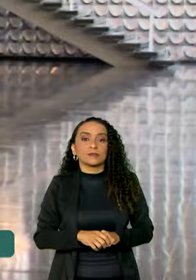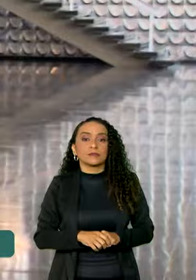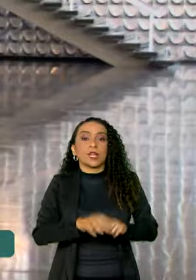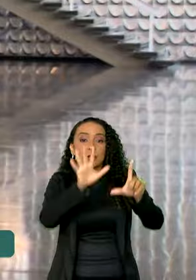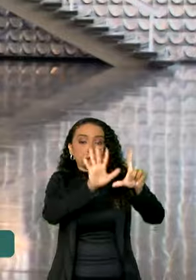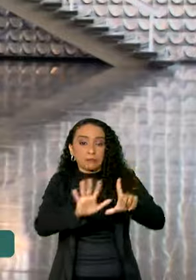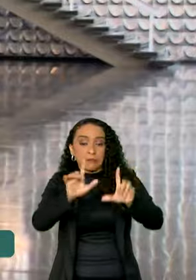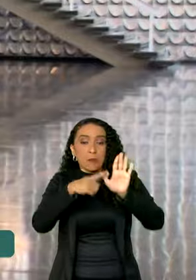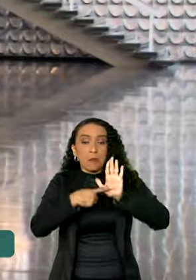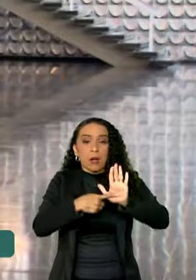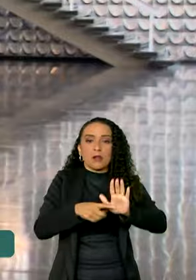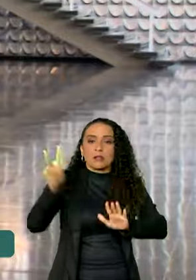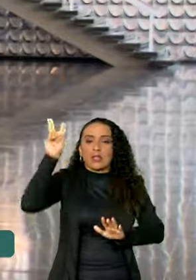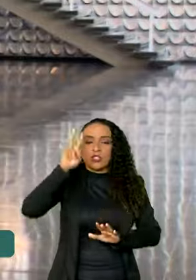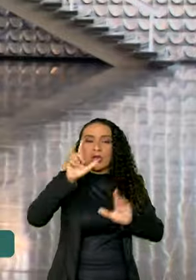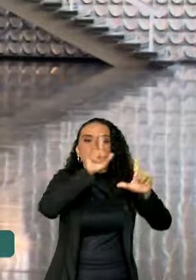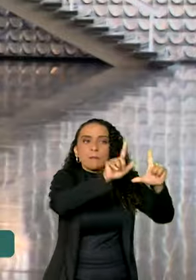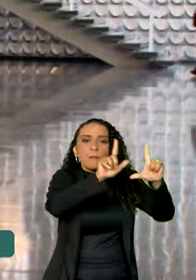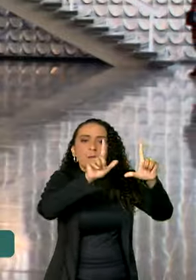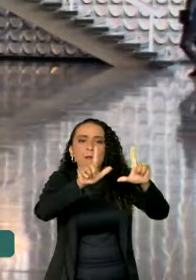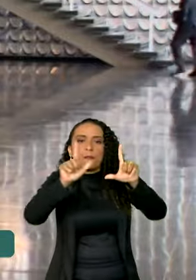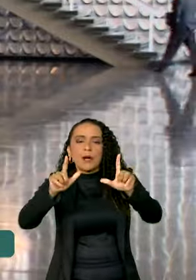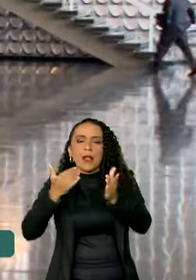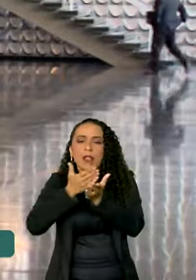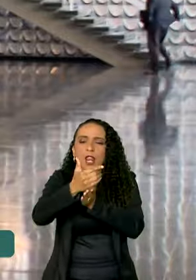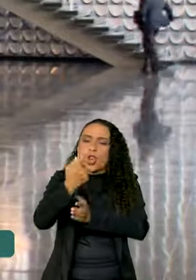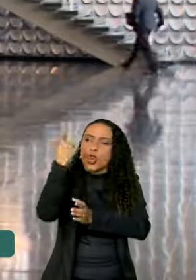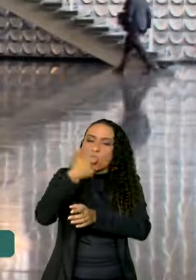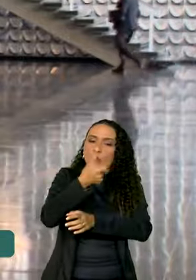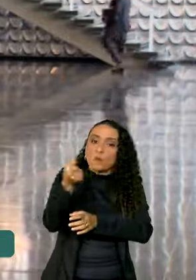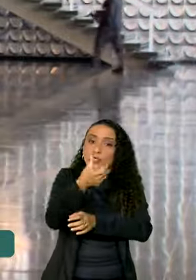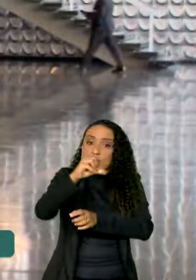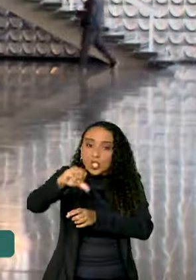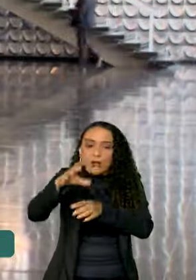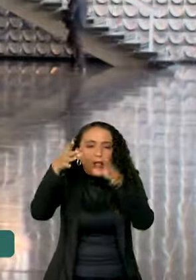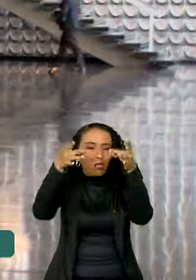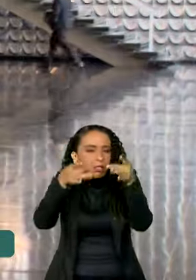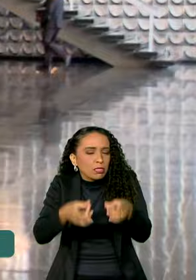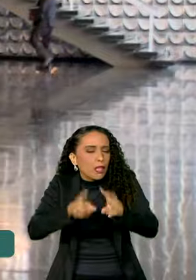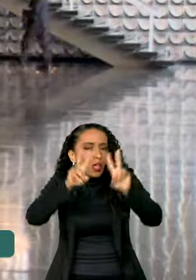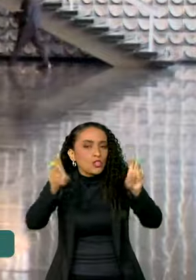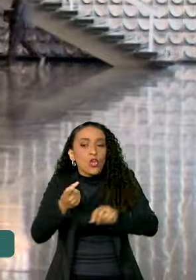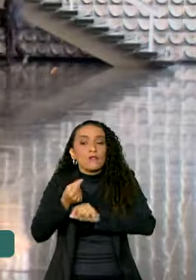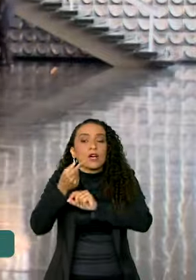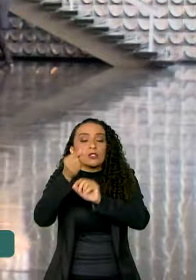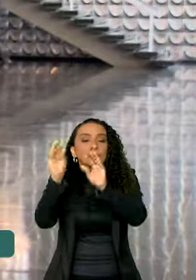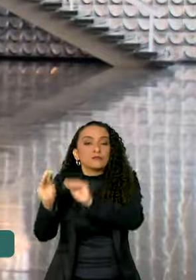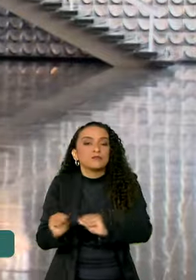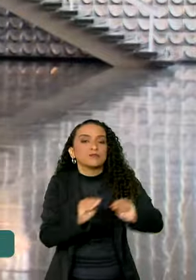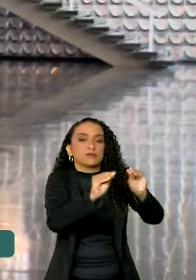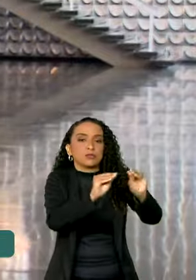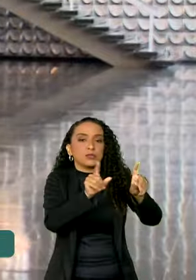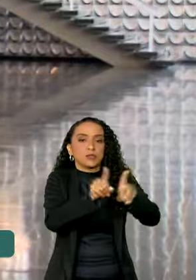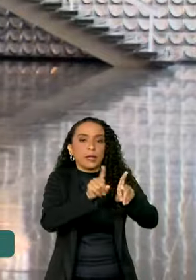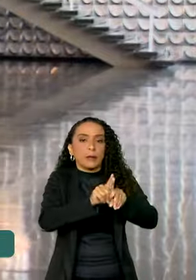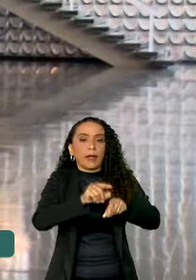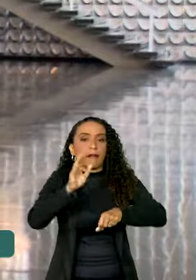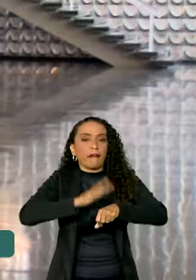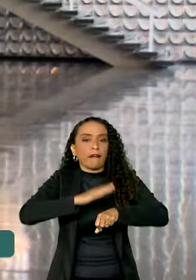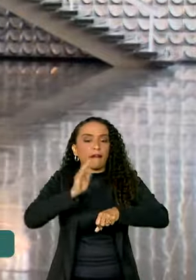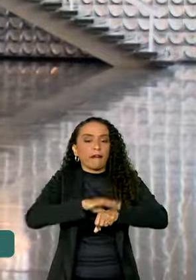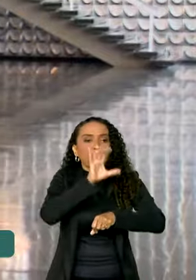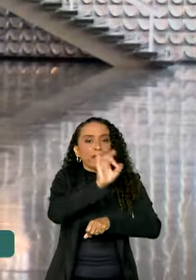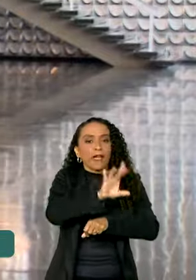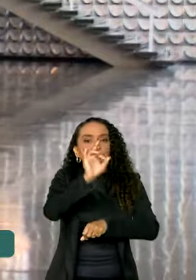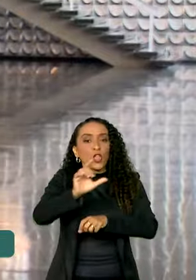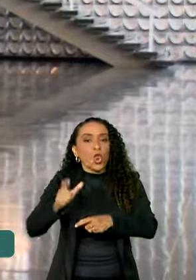mostra o histórico dos repasses desde 2019, com detalhes sobre o valor transferido, o executado em